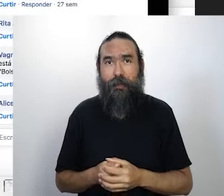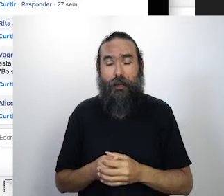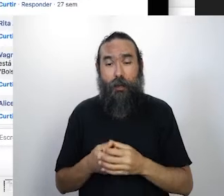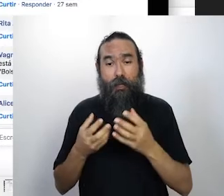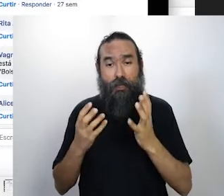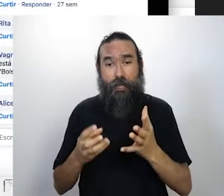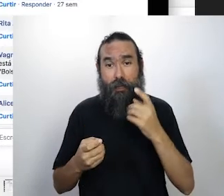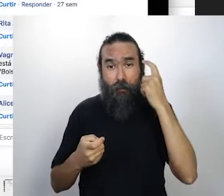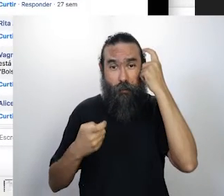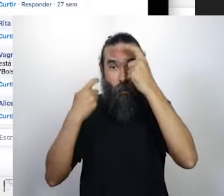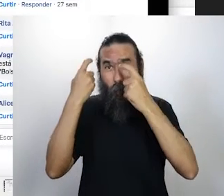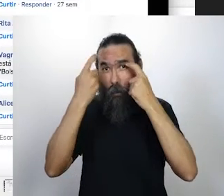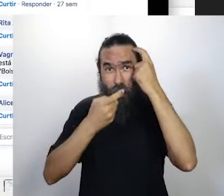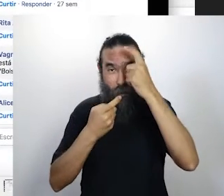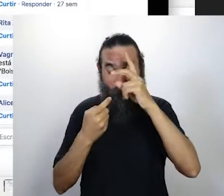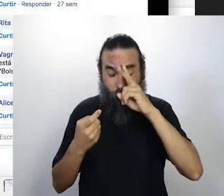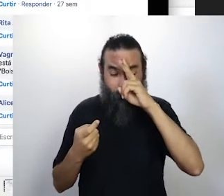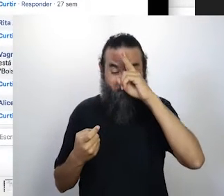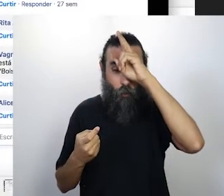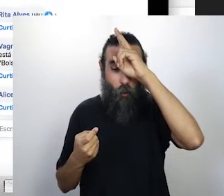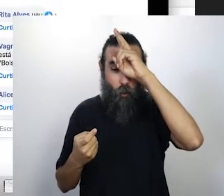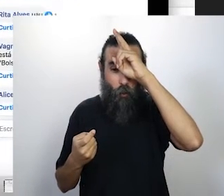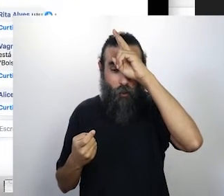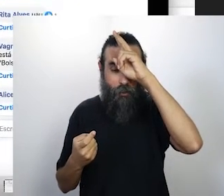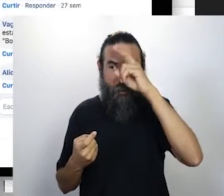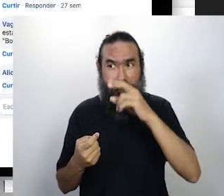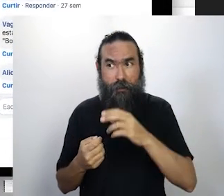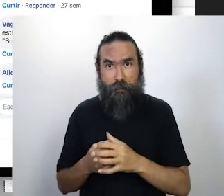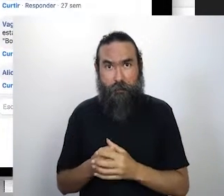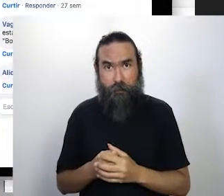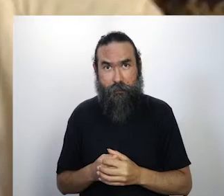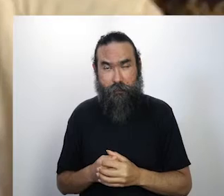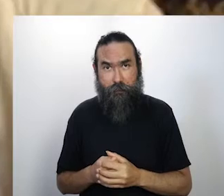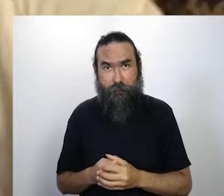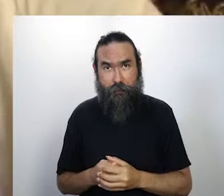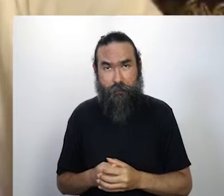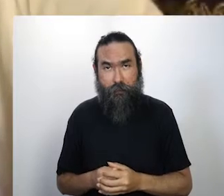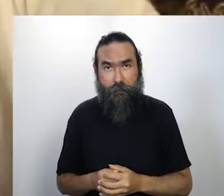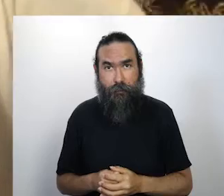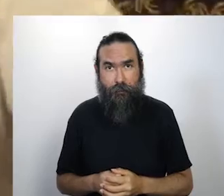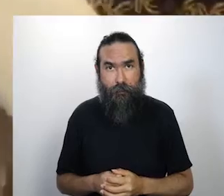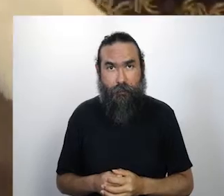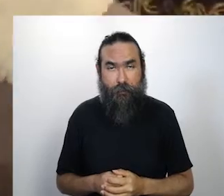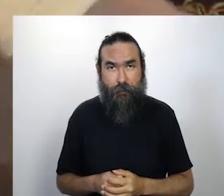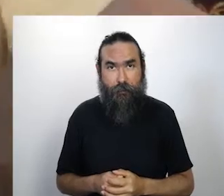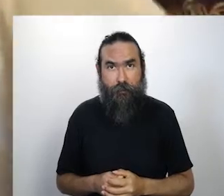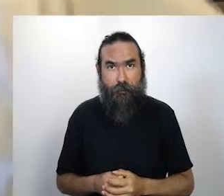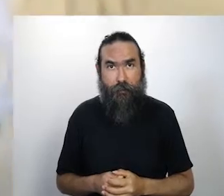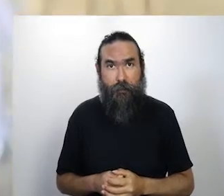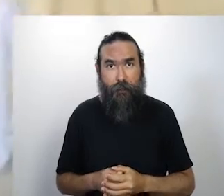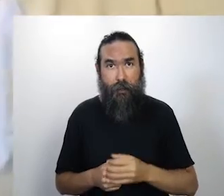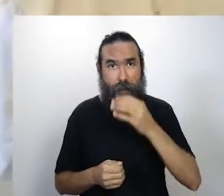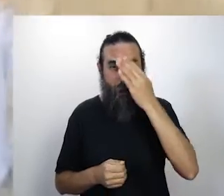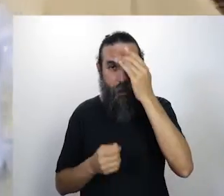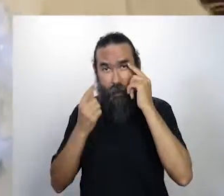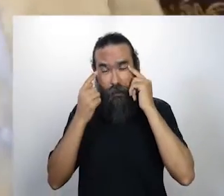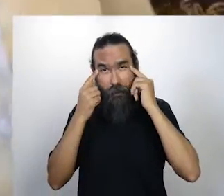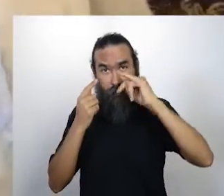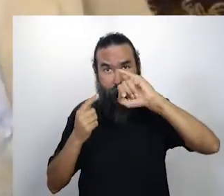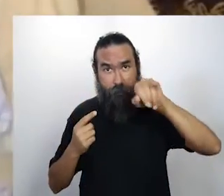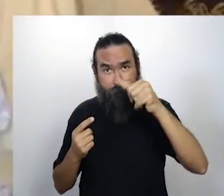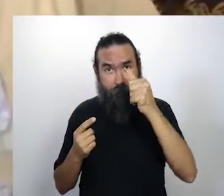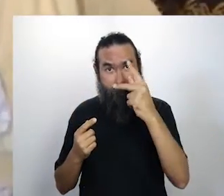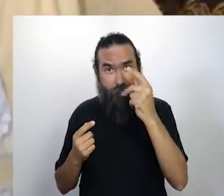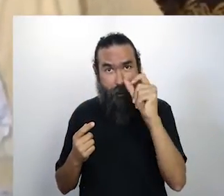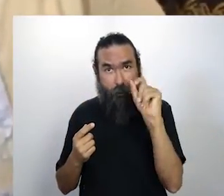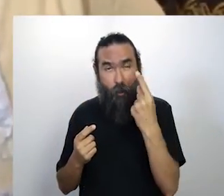Uma preocupação forte de... Deixa eu acabar de compartilhar. Os japoneses já têm